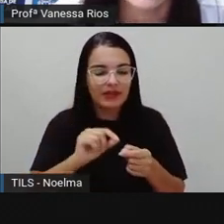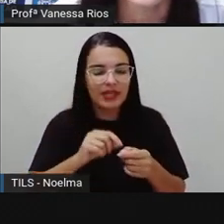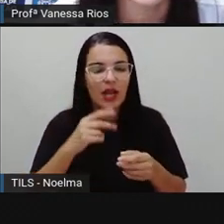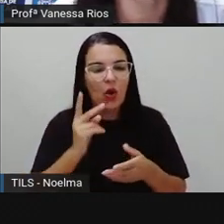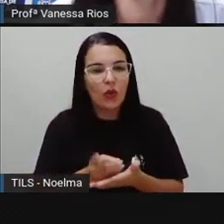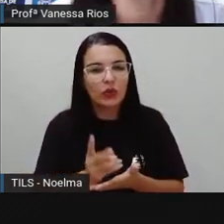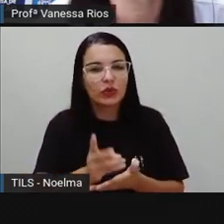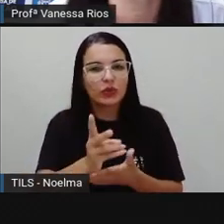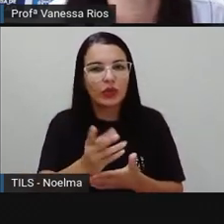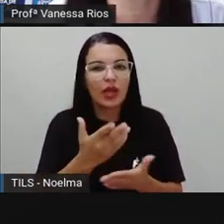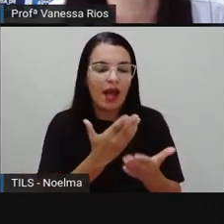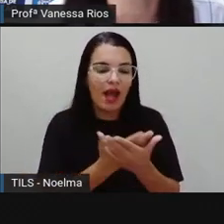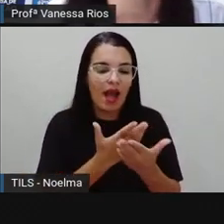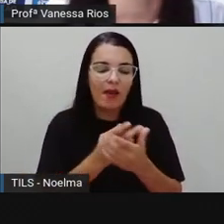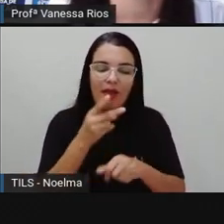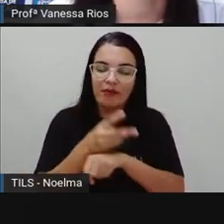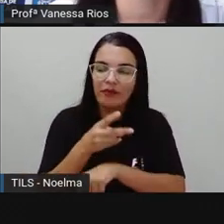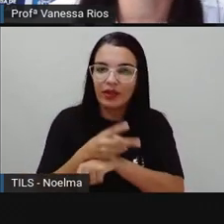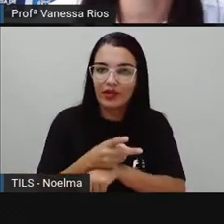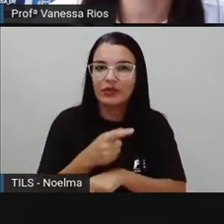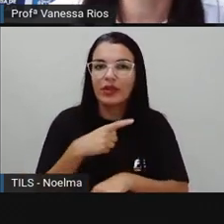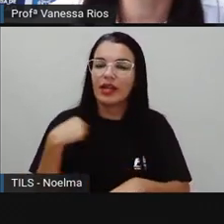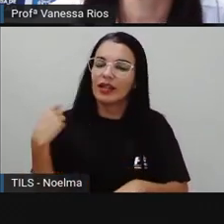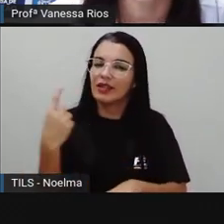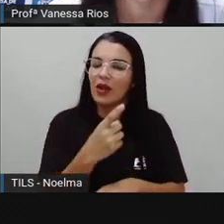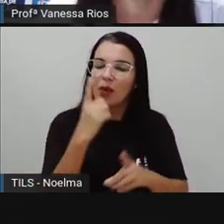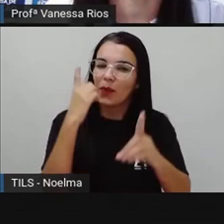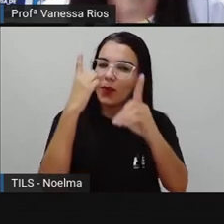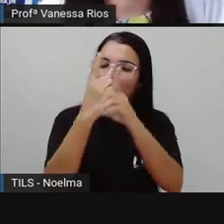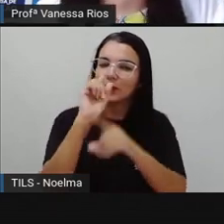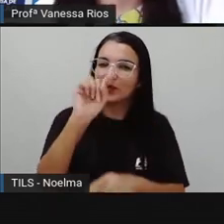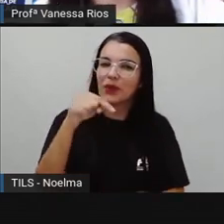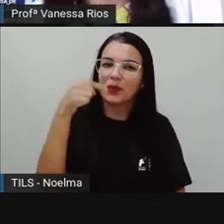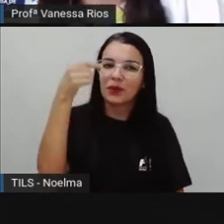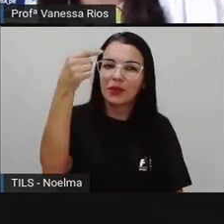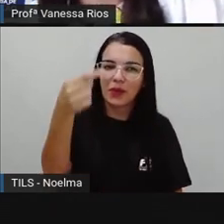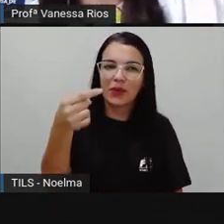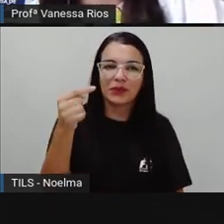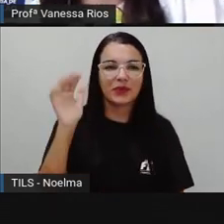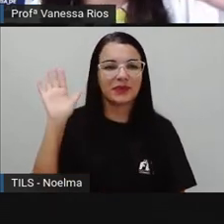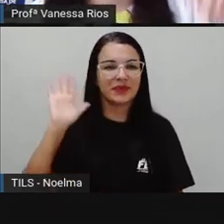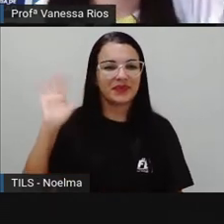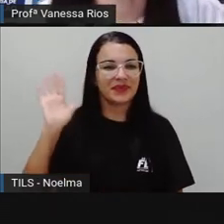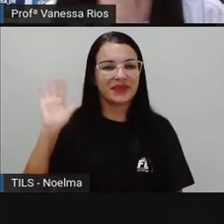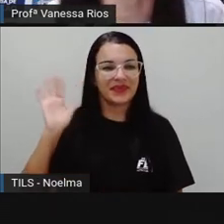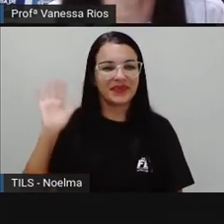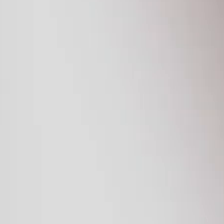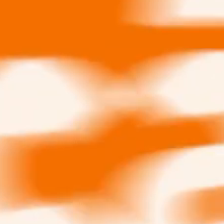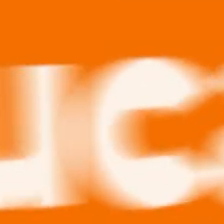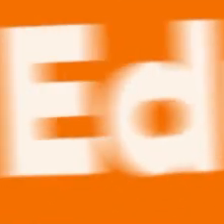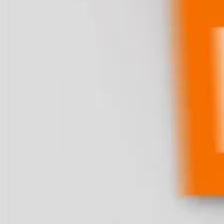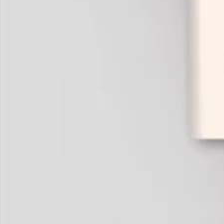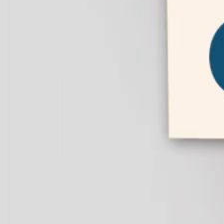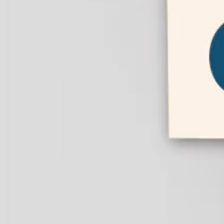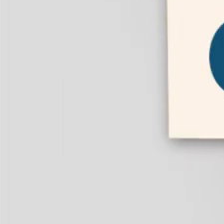continuidade a esta videoaula. E a gente se encontra, certo, turma? Tchau, tchau.